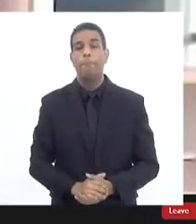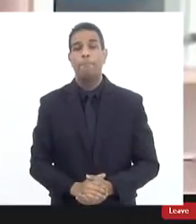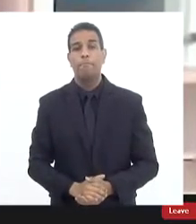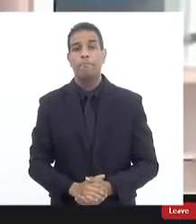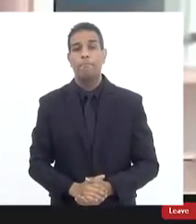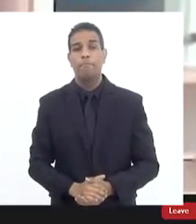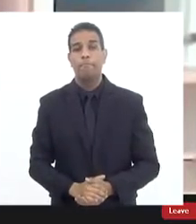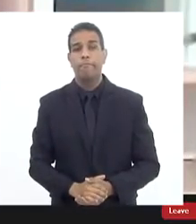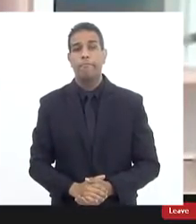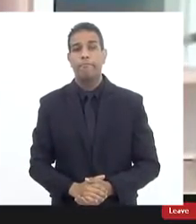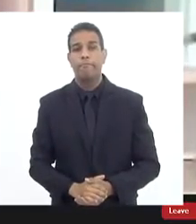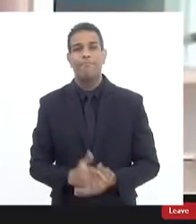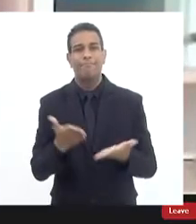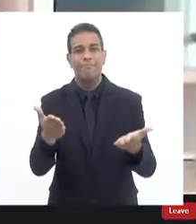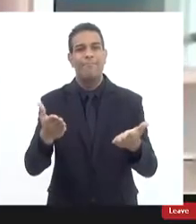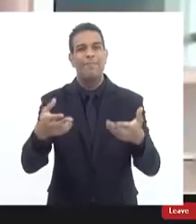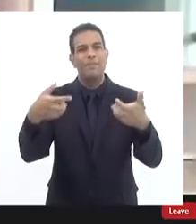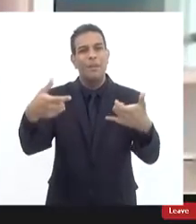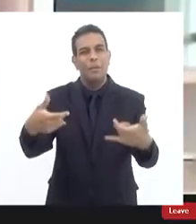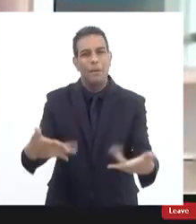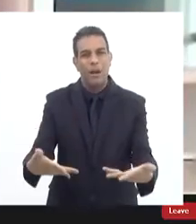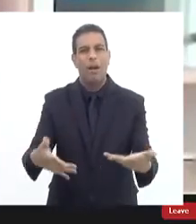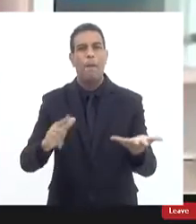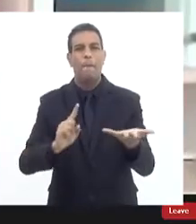em relação àquilo que eu posso